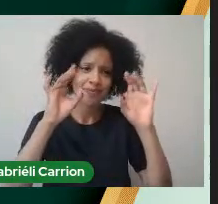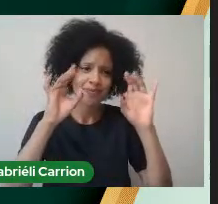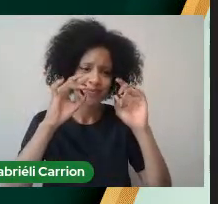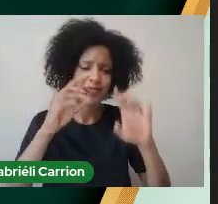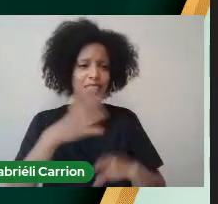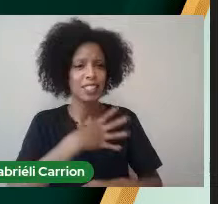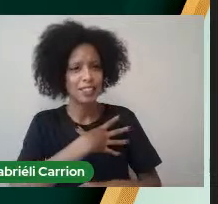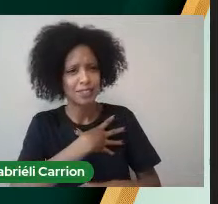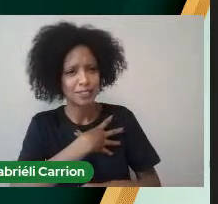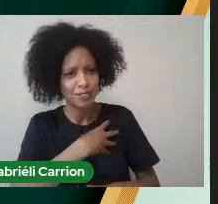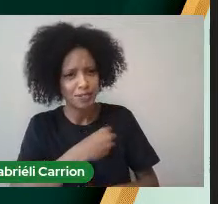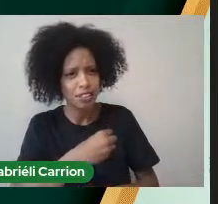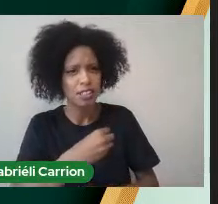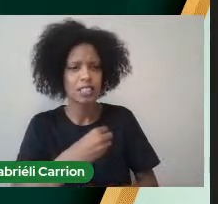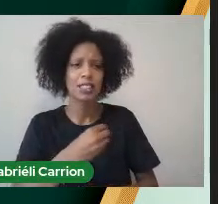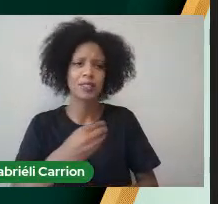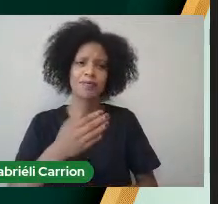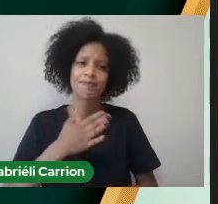filha